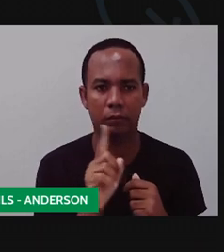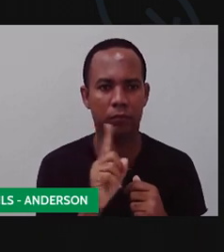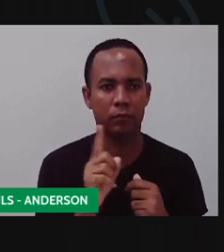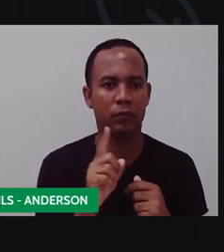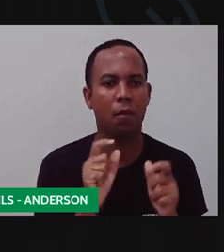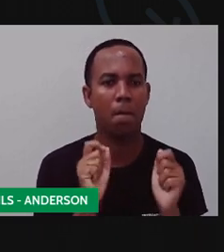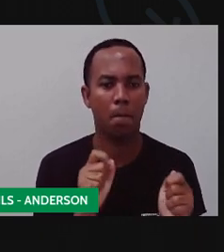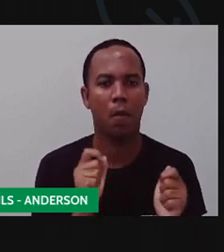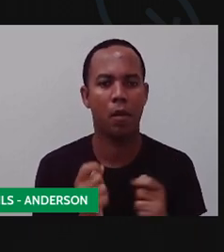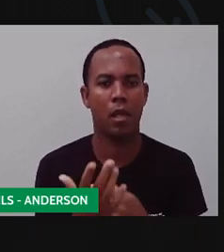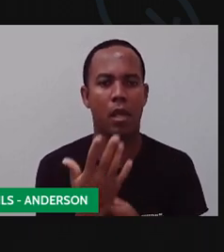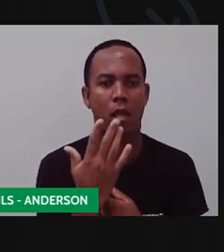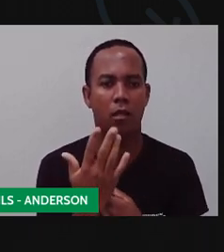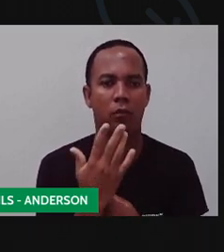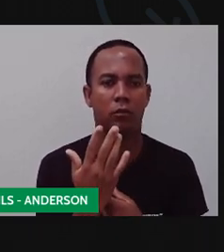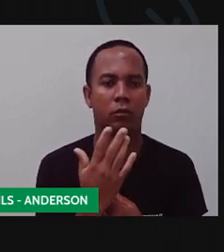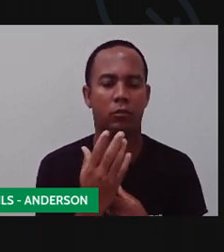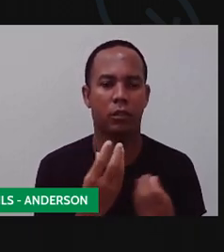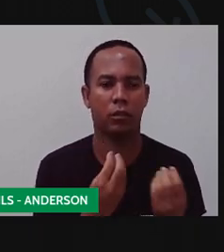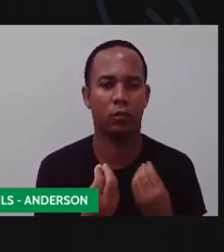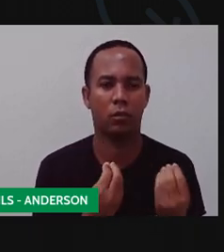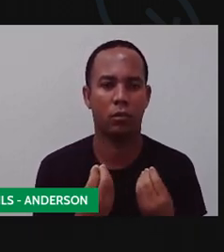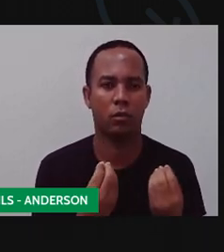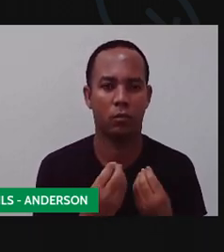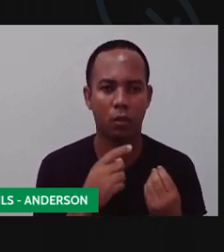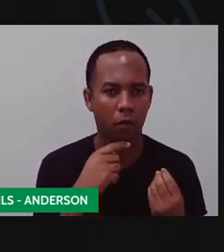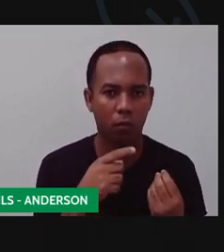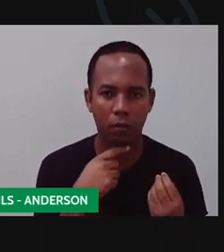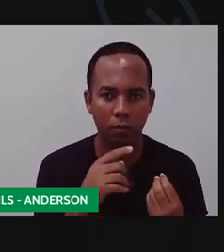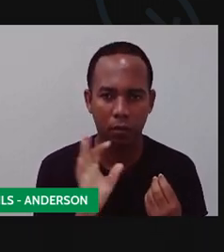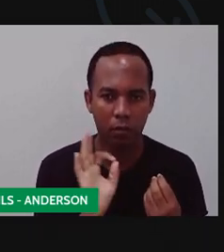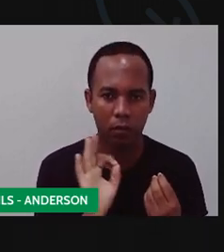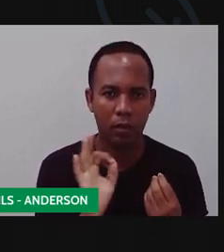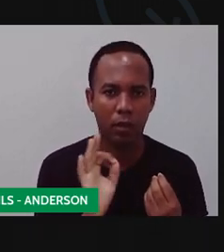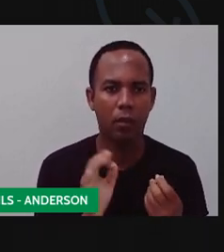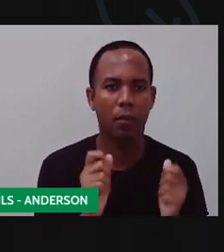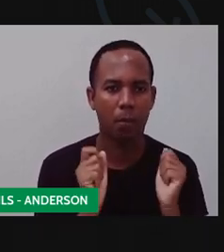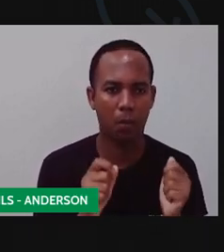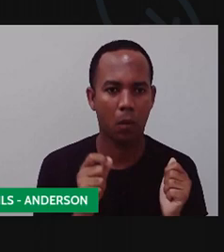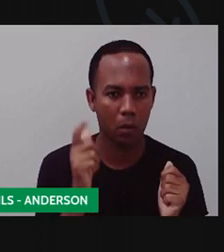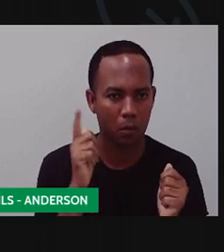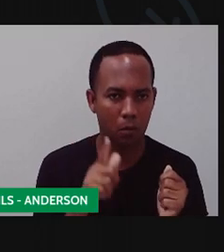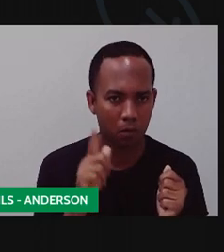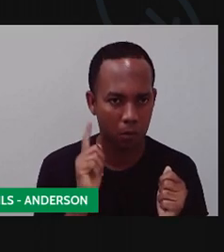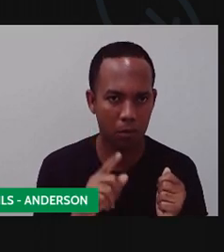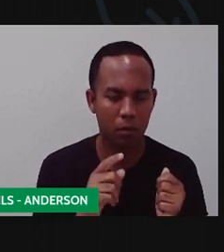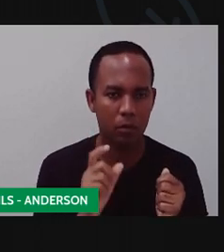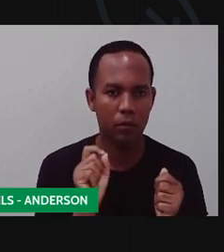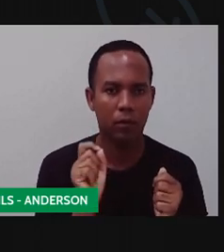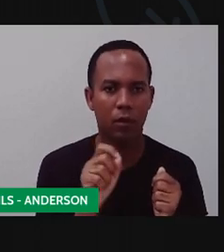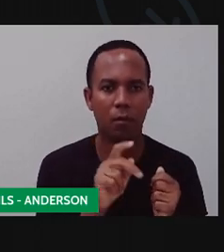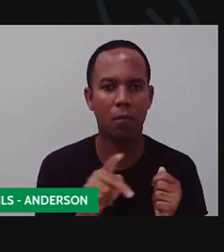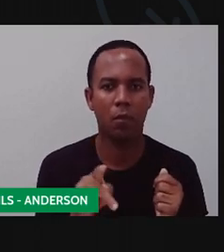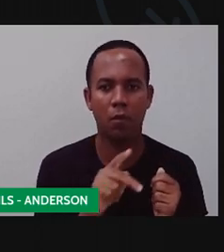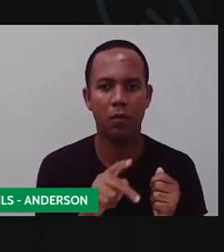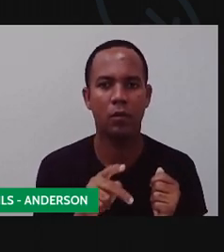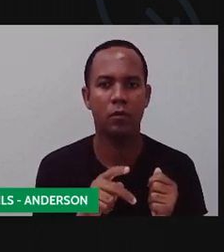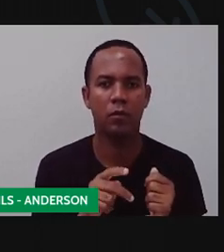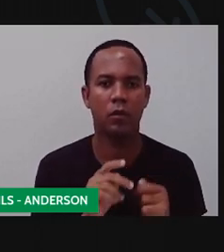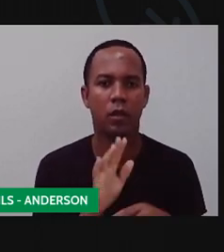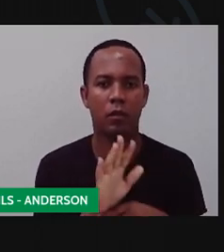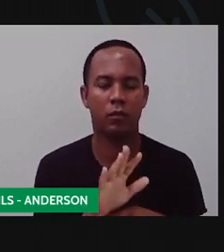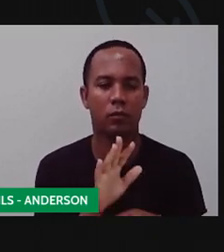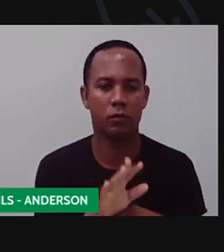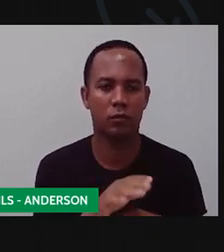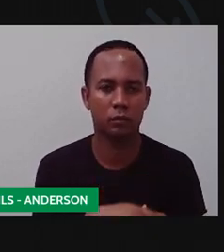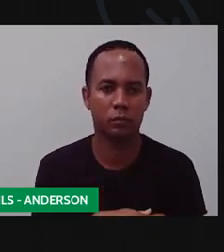pode pedir ajuda de alguém. Viu, Anderson? Se você não conseguir, tá vendo? Olha aí, um nozinho que a Pró deu. Tá vendo? Aí aqui,